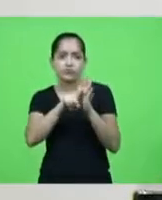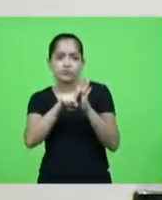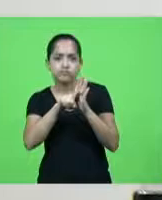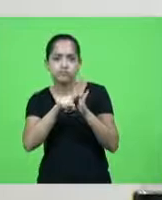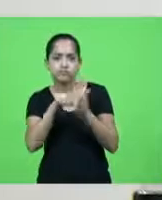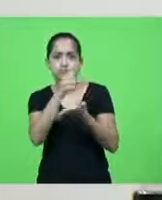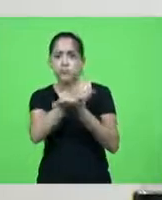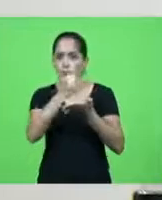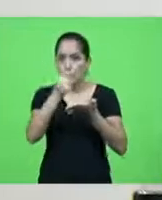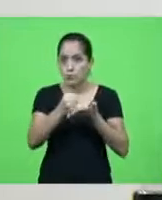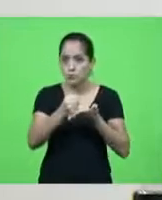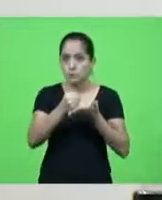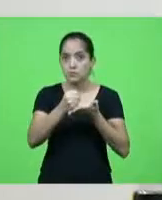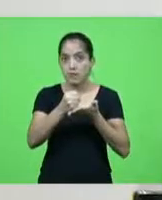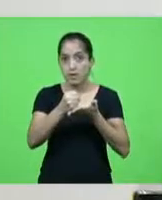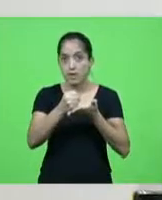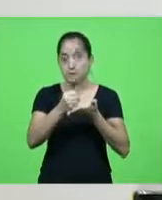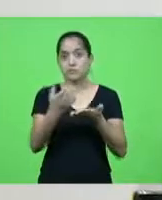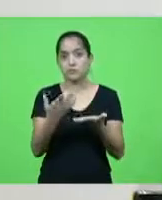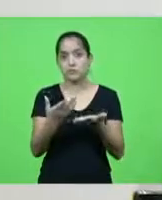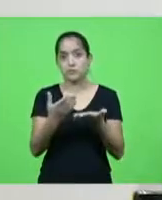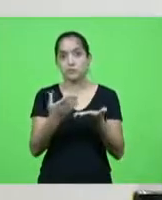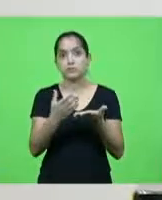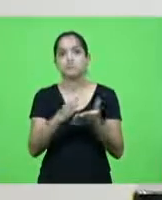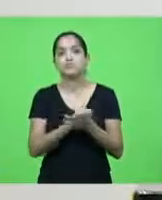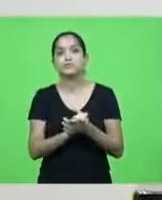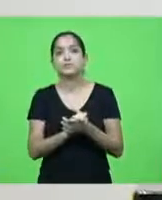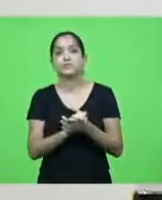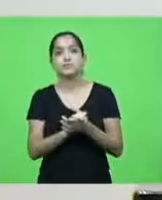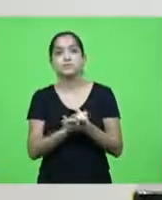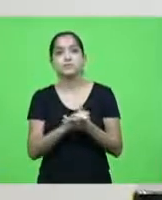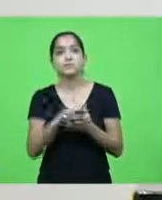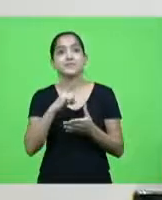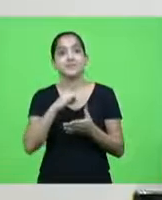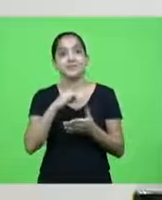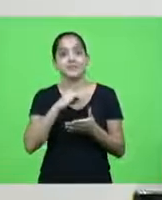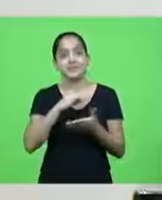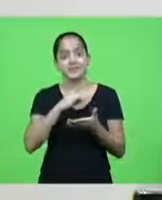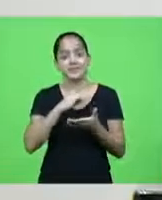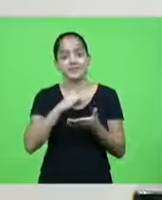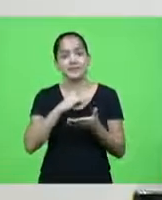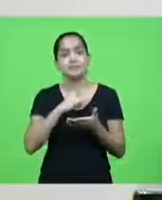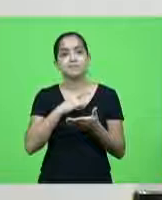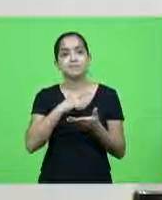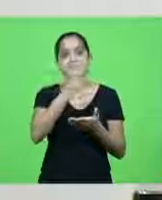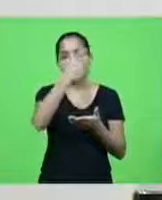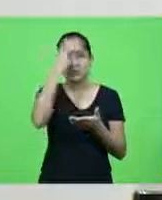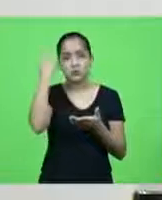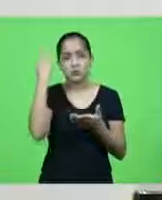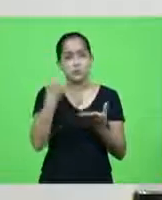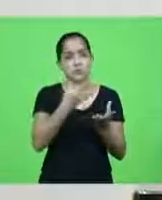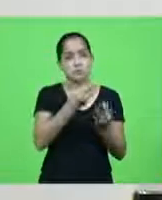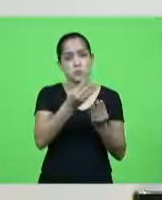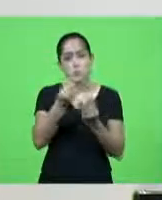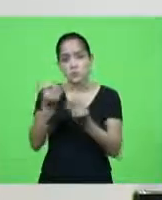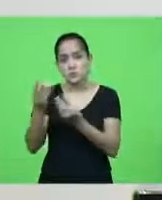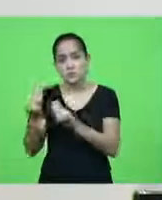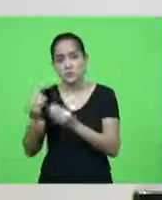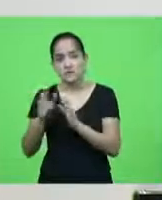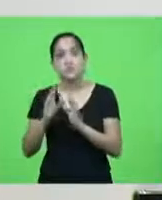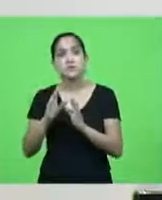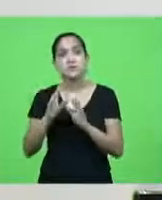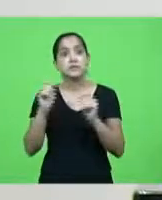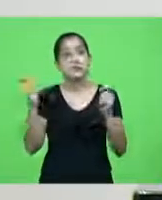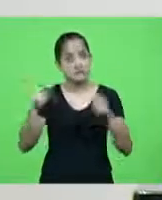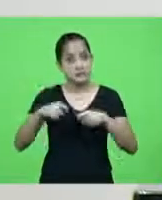desse concurso porque nós temos vários candidatos que estão aptos para